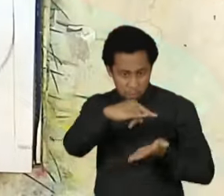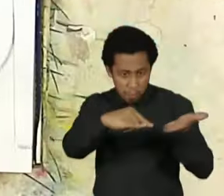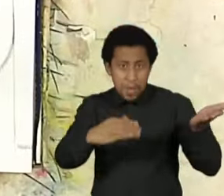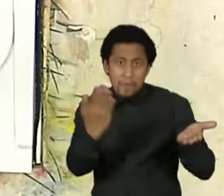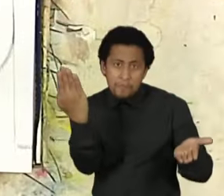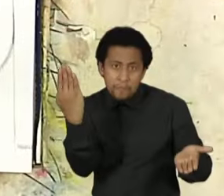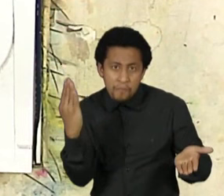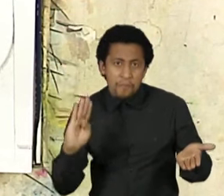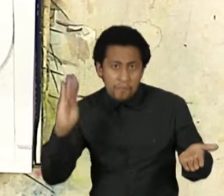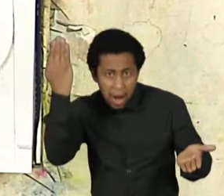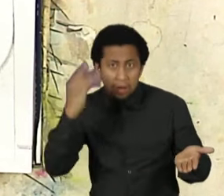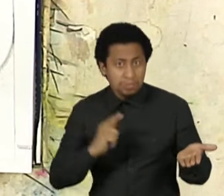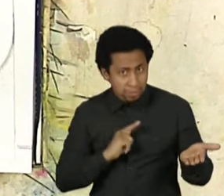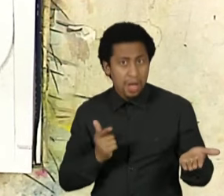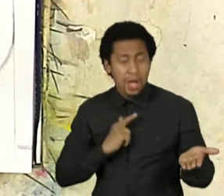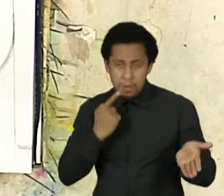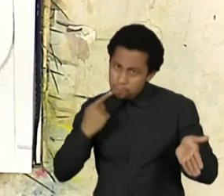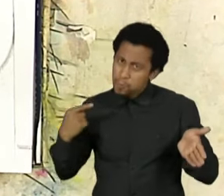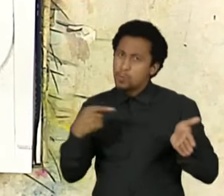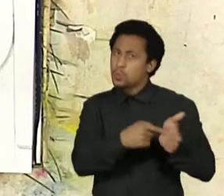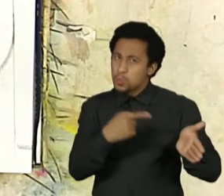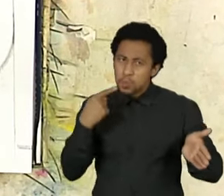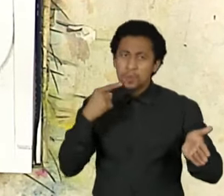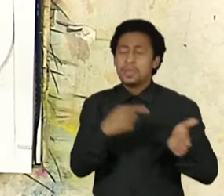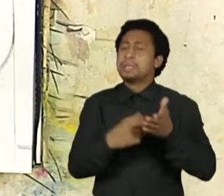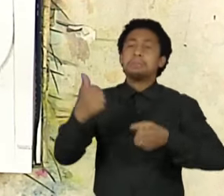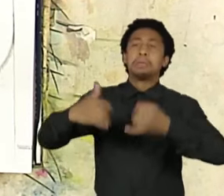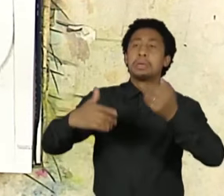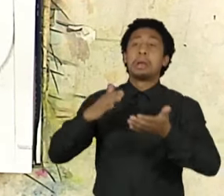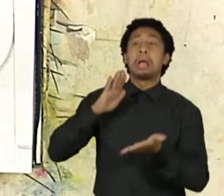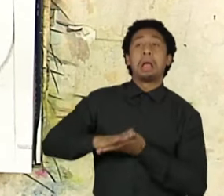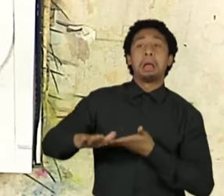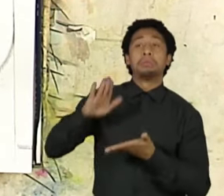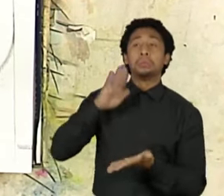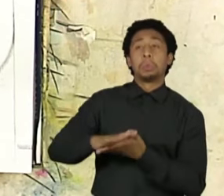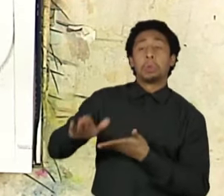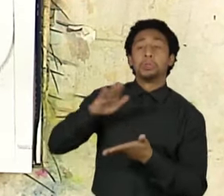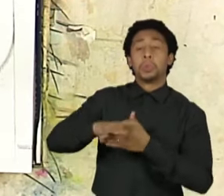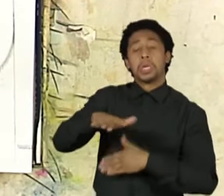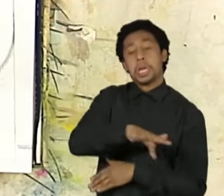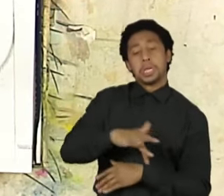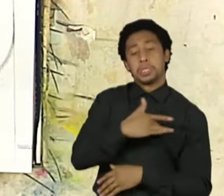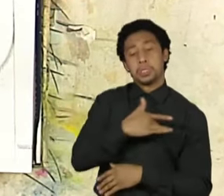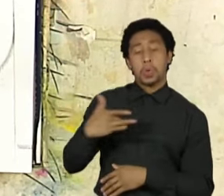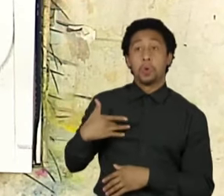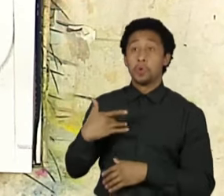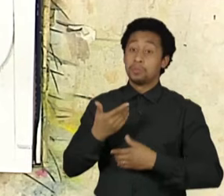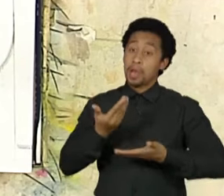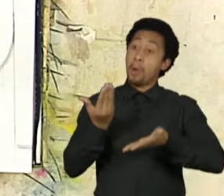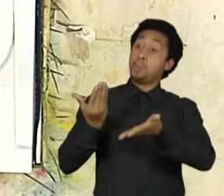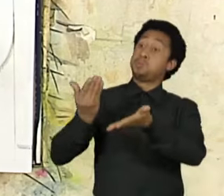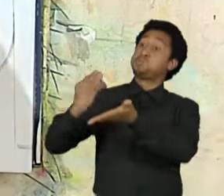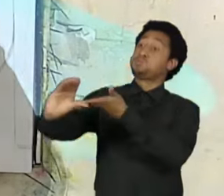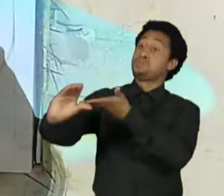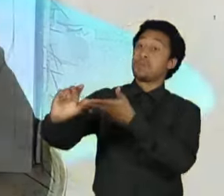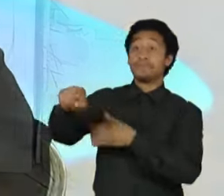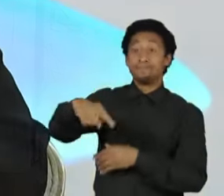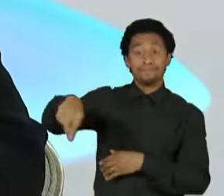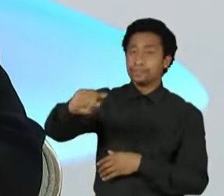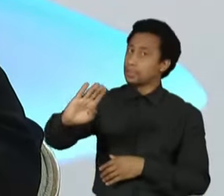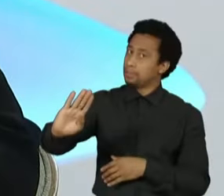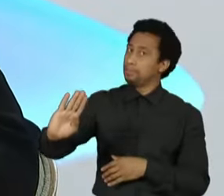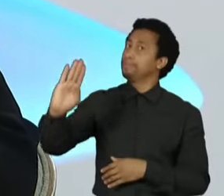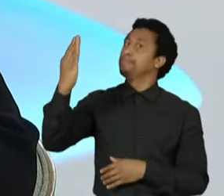denunciado, falsificaram que gastaram muito acima do que realmente gastaram da saúde para poder receber esse recurso. E esse